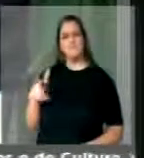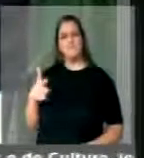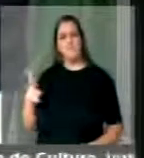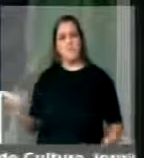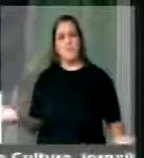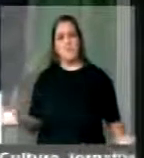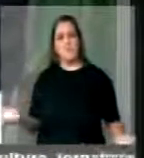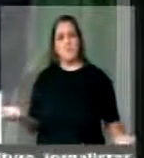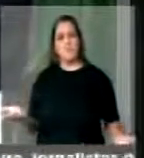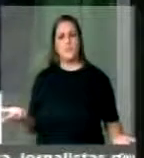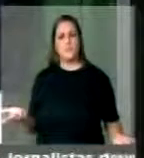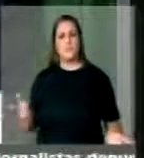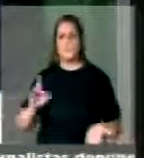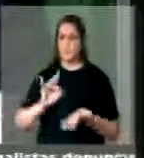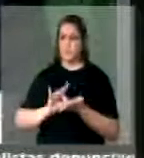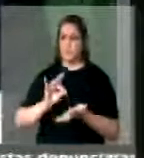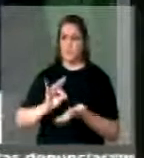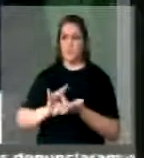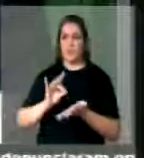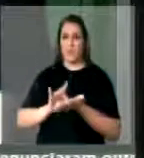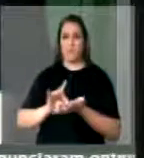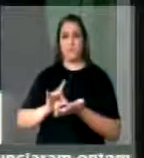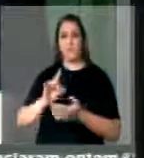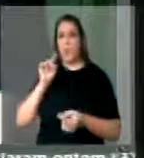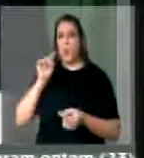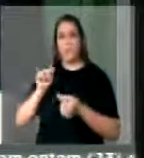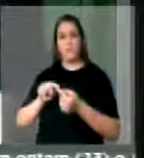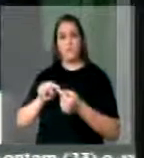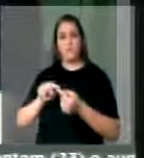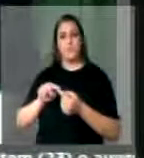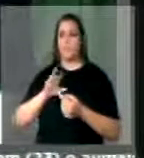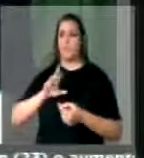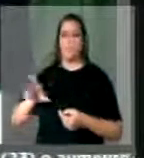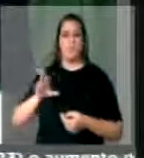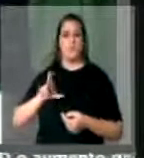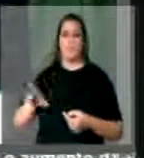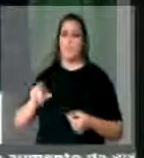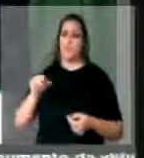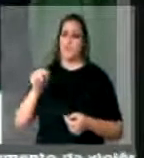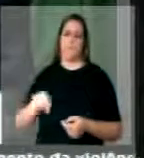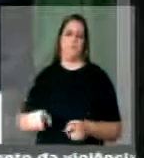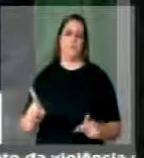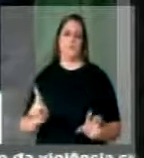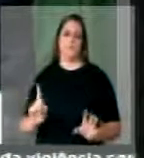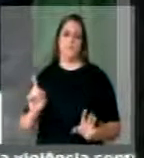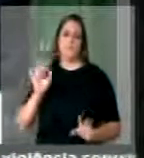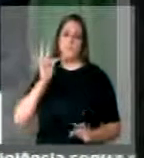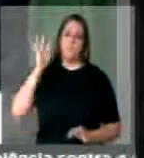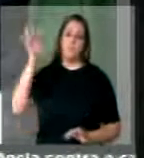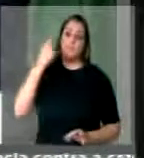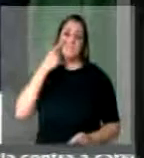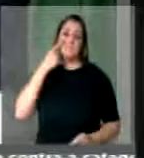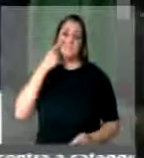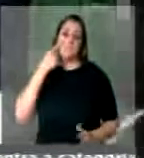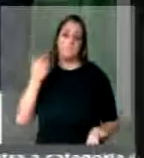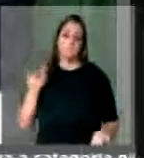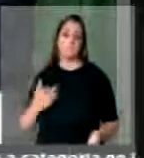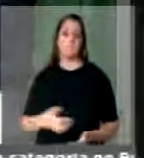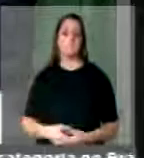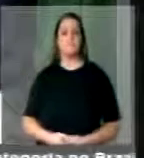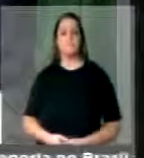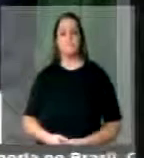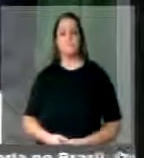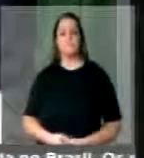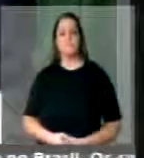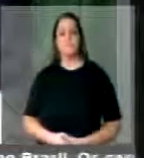Essa pressa tem outro objetivo. E o objetivo nós vamos saber daqui para frente. O primeiro passo, o